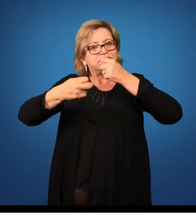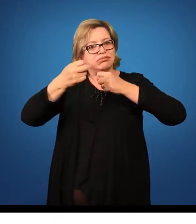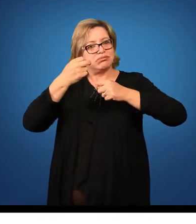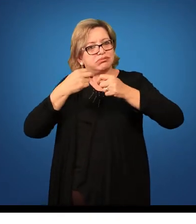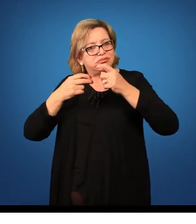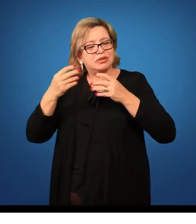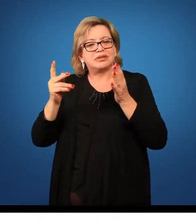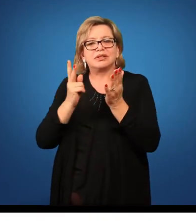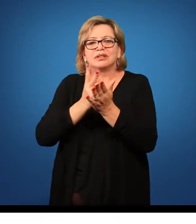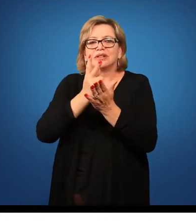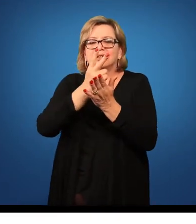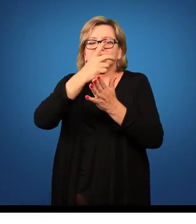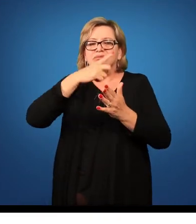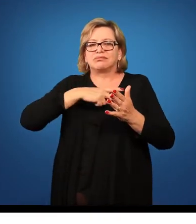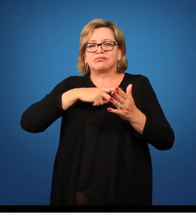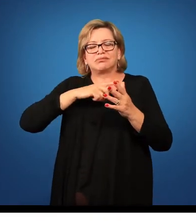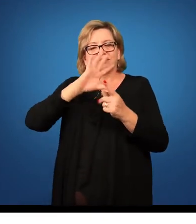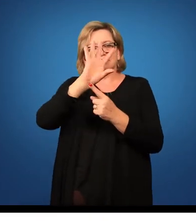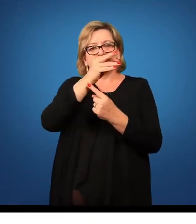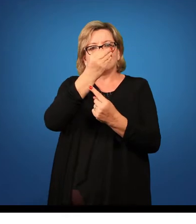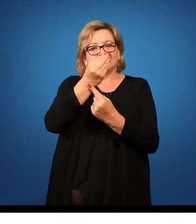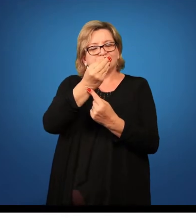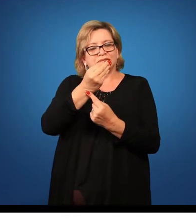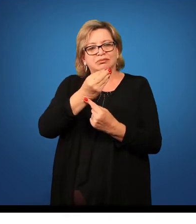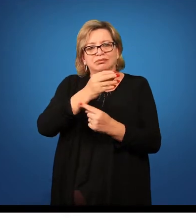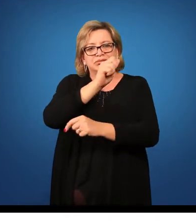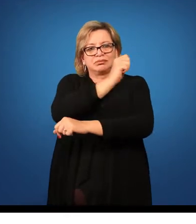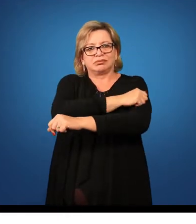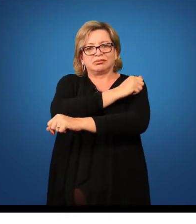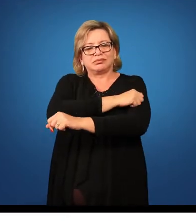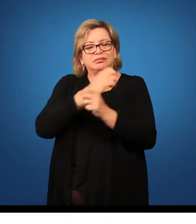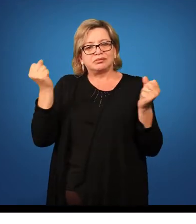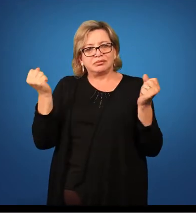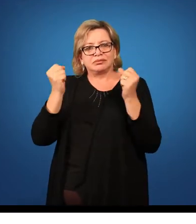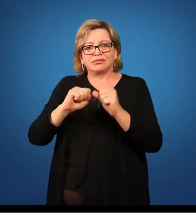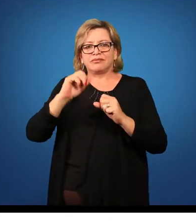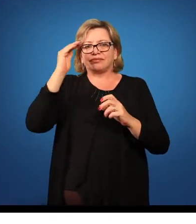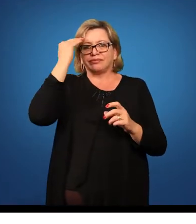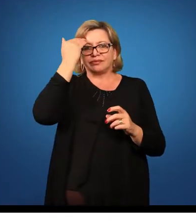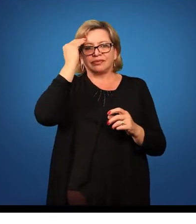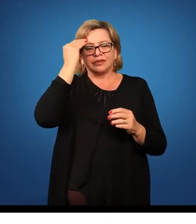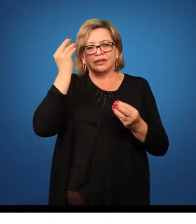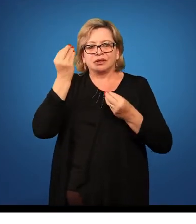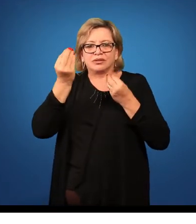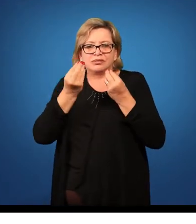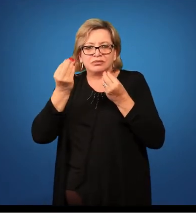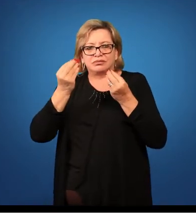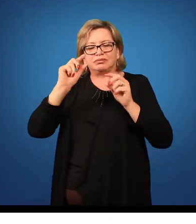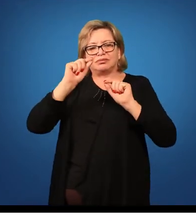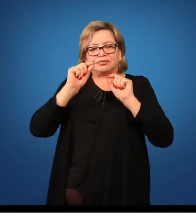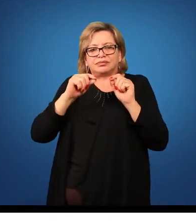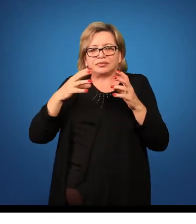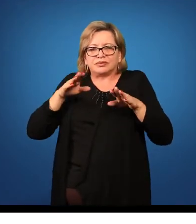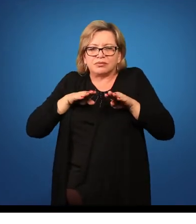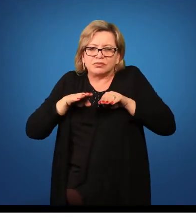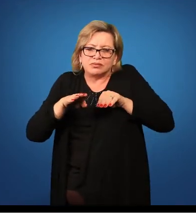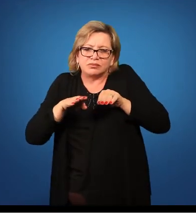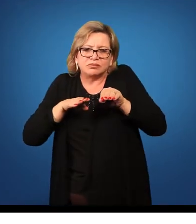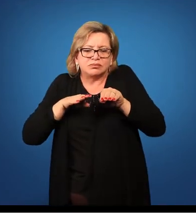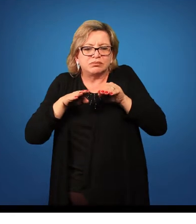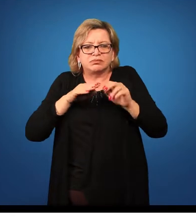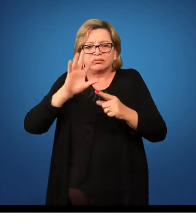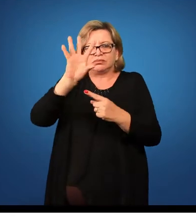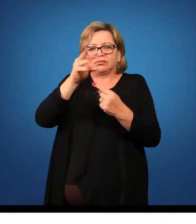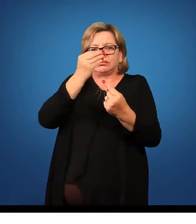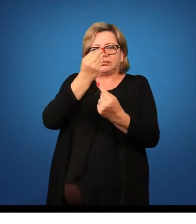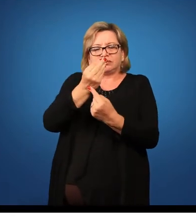dentro de uma composição artística. Então, o aluno poderá compreender as peculiaridades de cada movimento e cada período